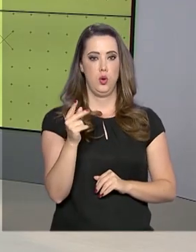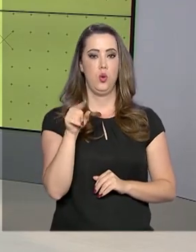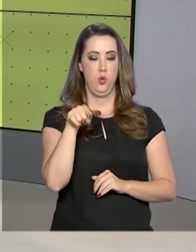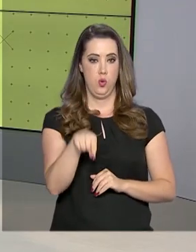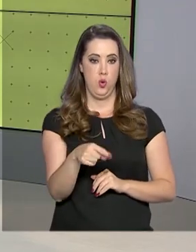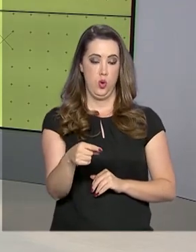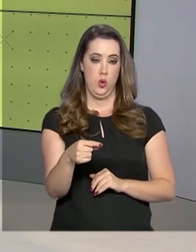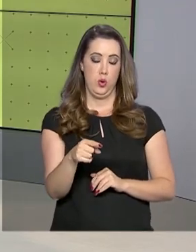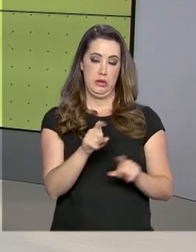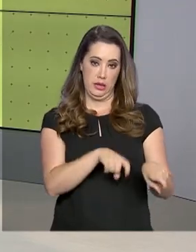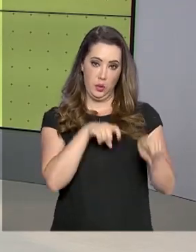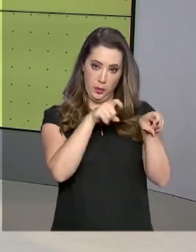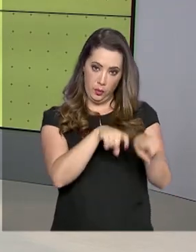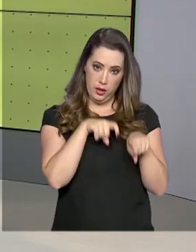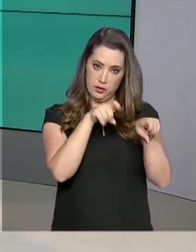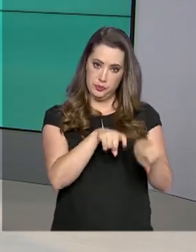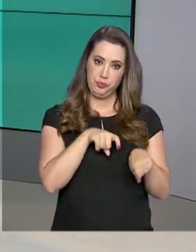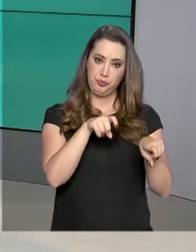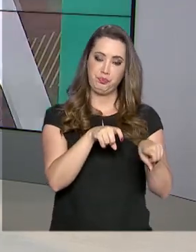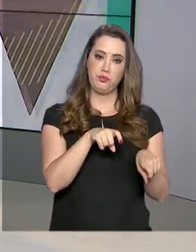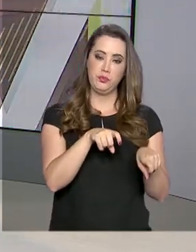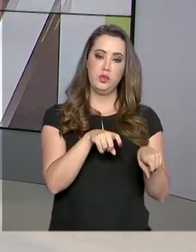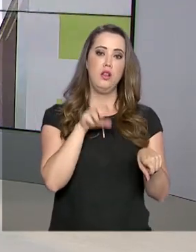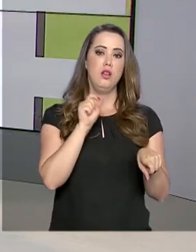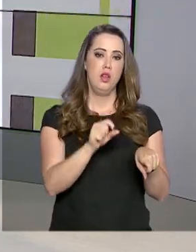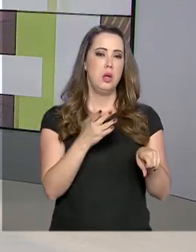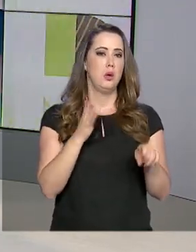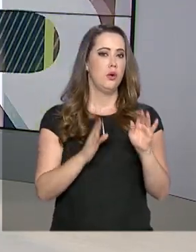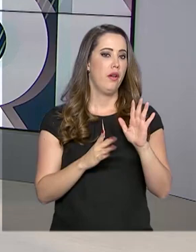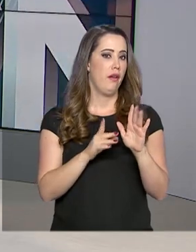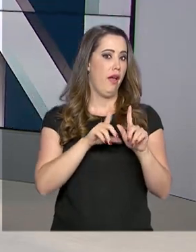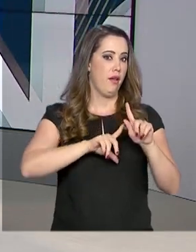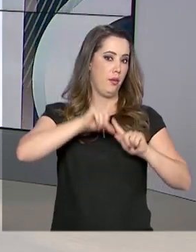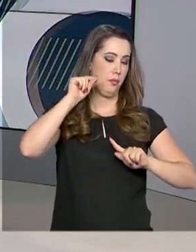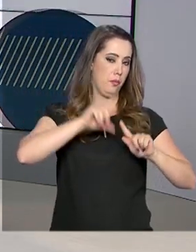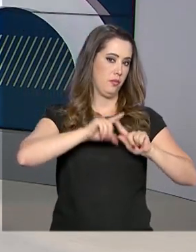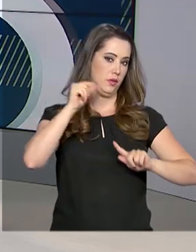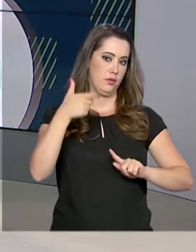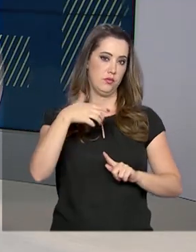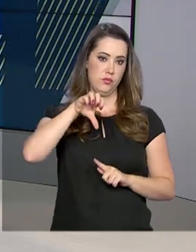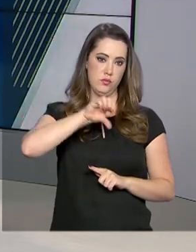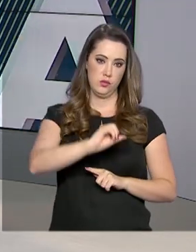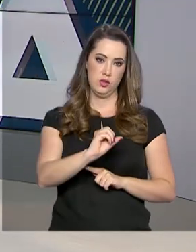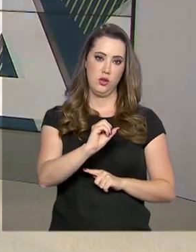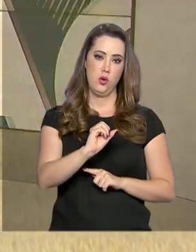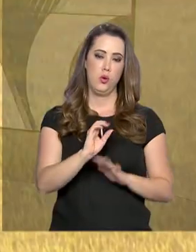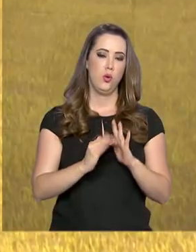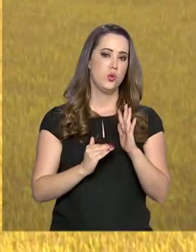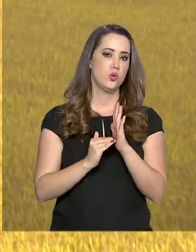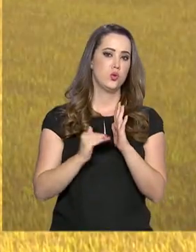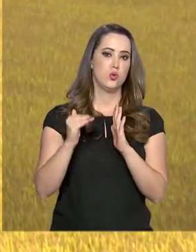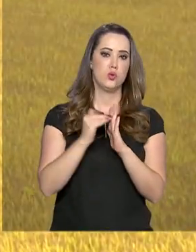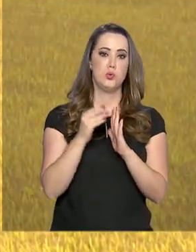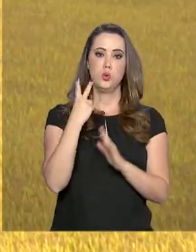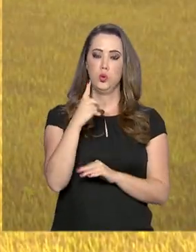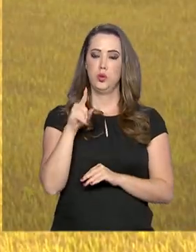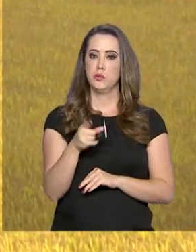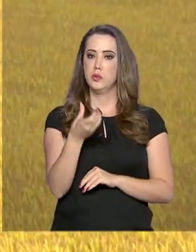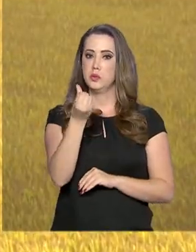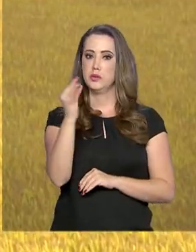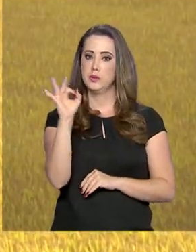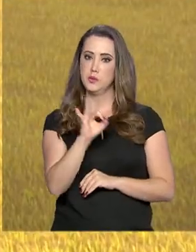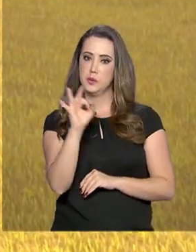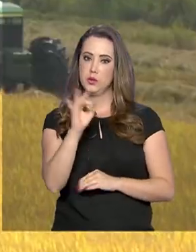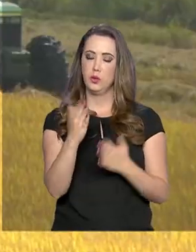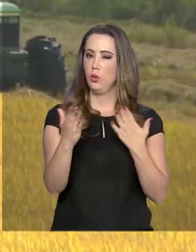agropecuária, índice que mede o desempenho do setor, bateu recorde em 2019, registrando um aumento de 2,6